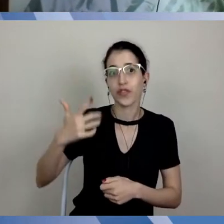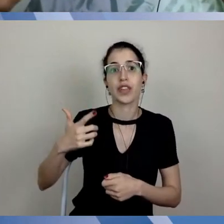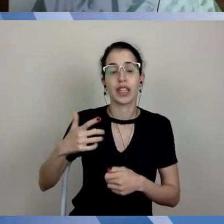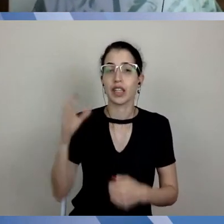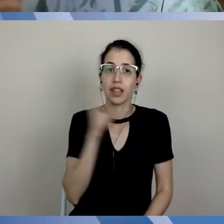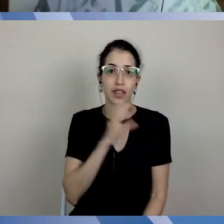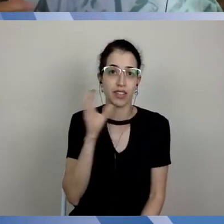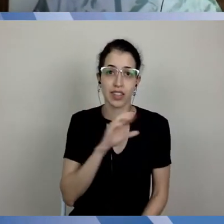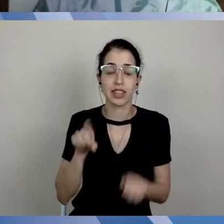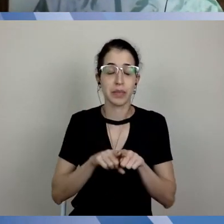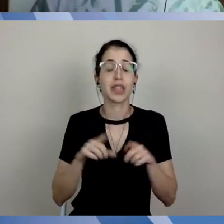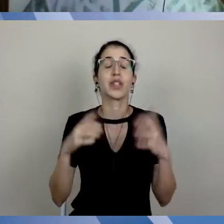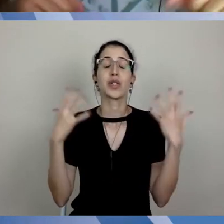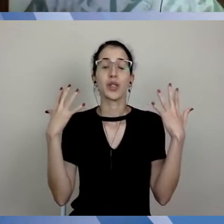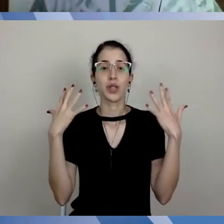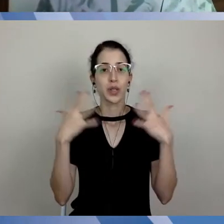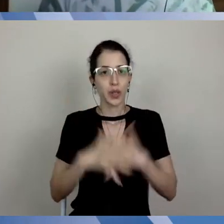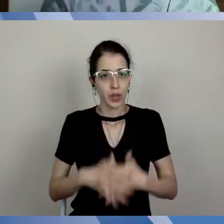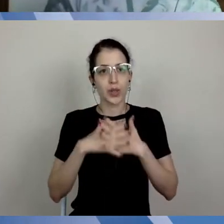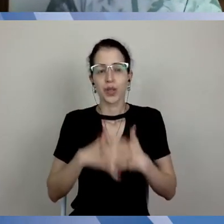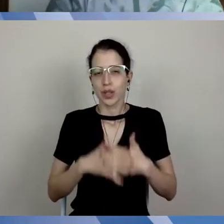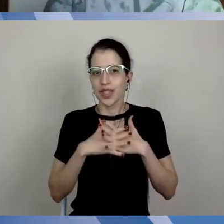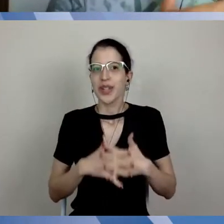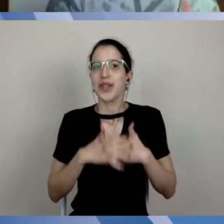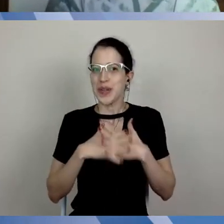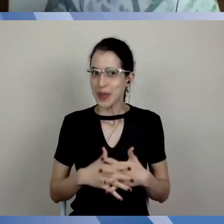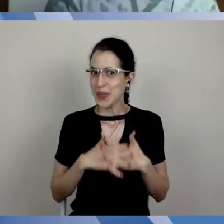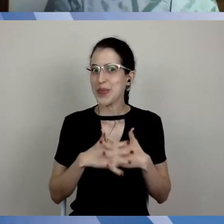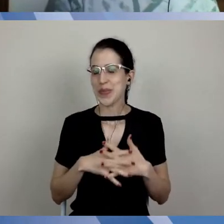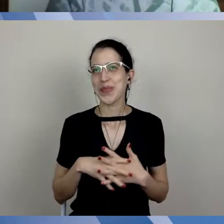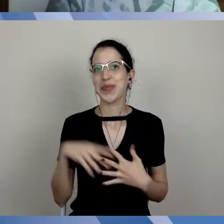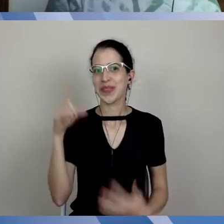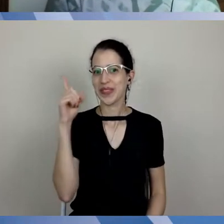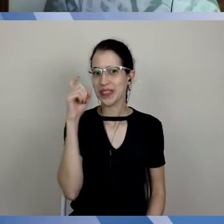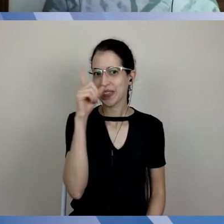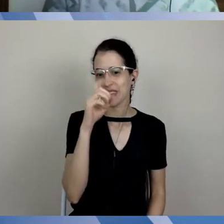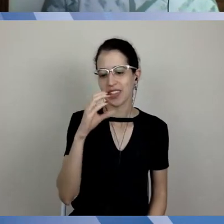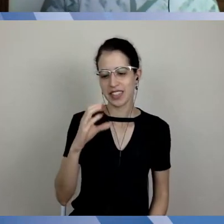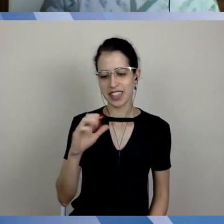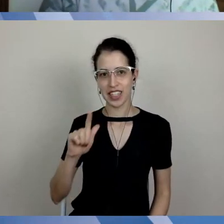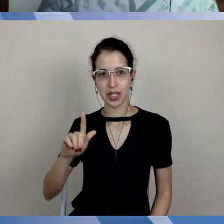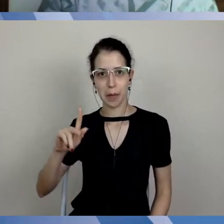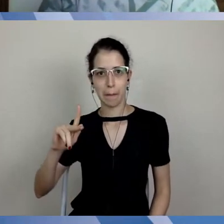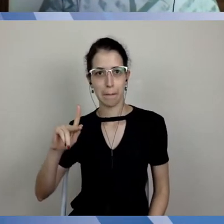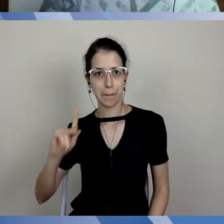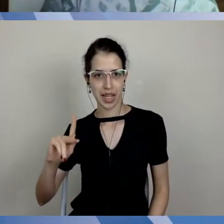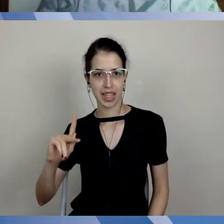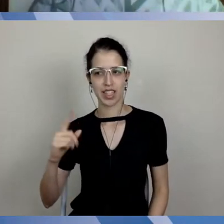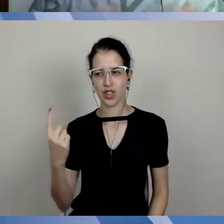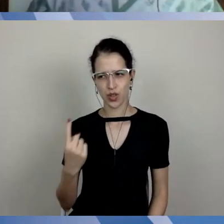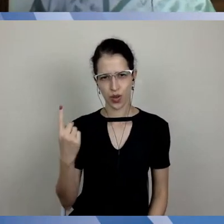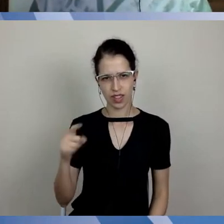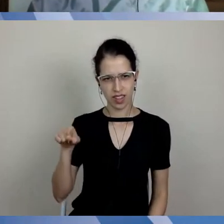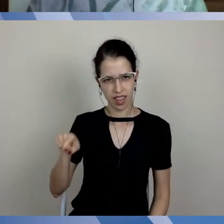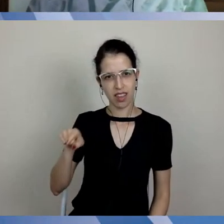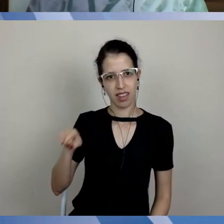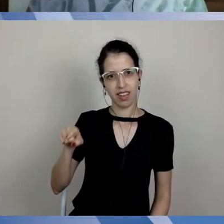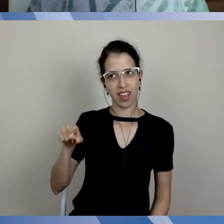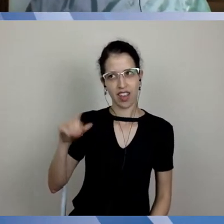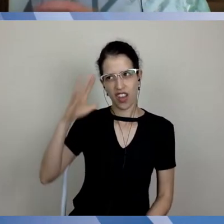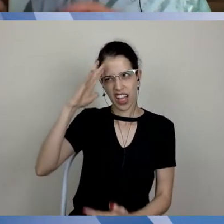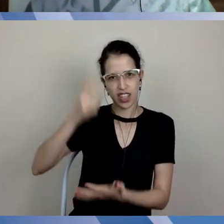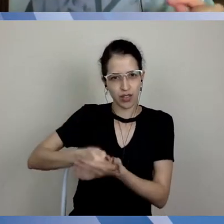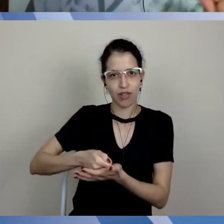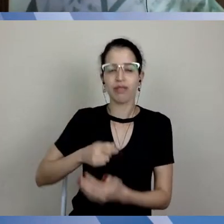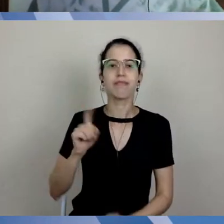há uma complexidade muito grande nisso que extrapola a possibilidade do CGP decidir individualmente a situação de cada curso. Então, criou-se o